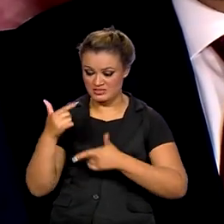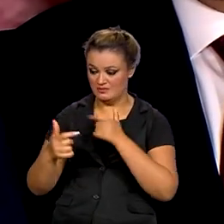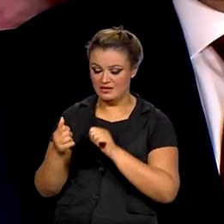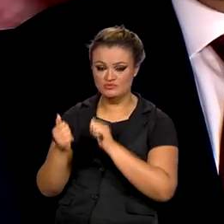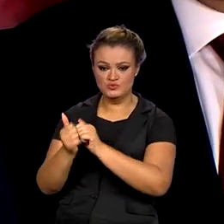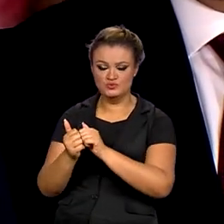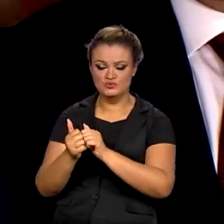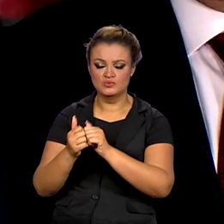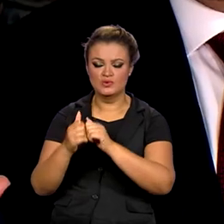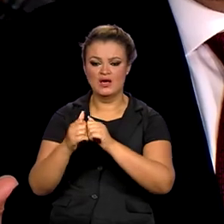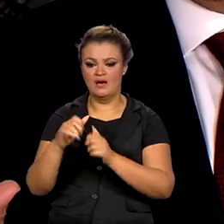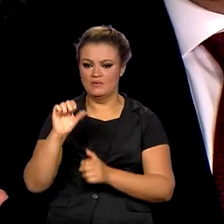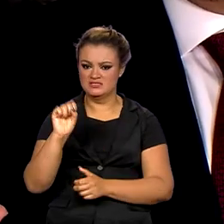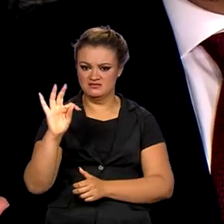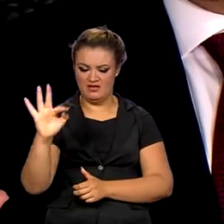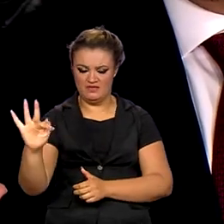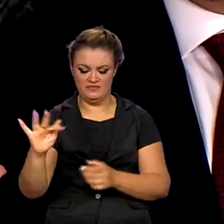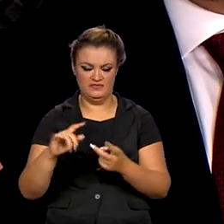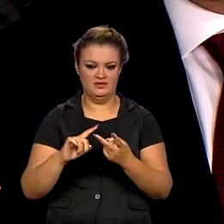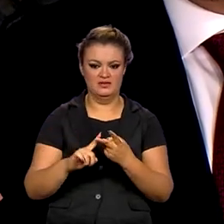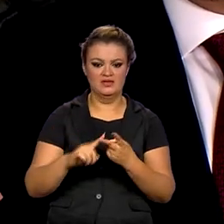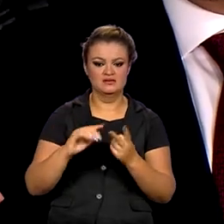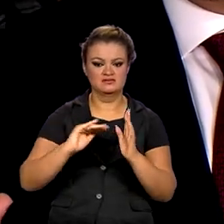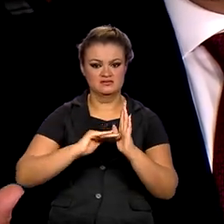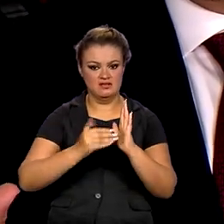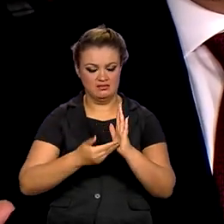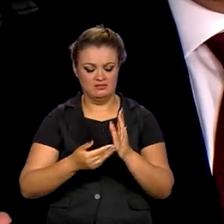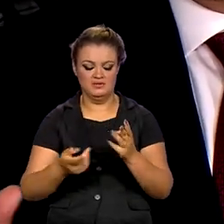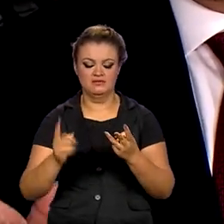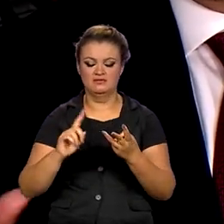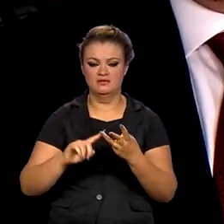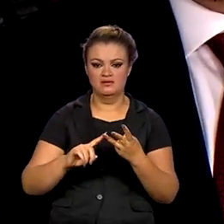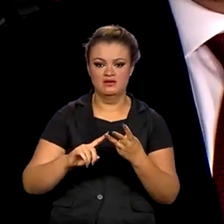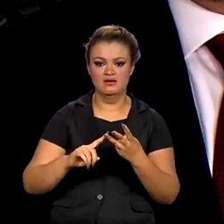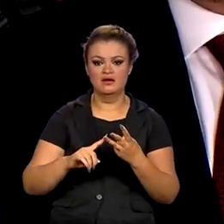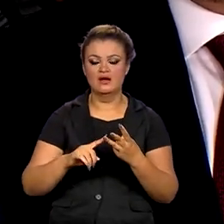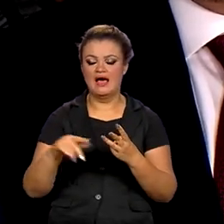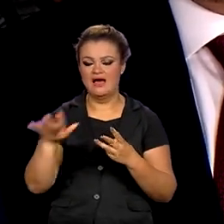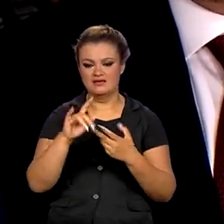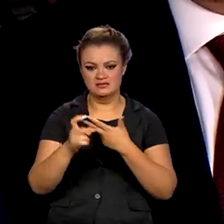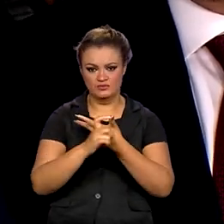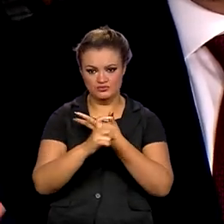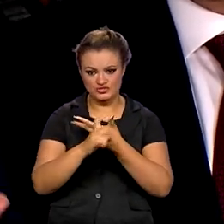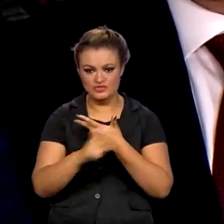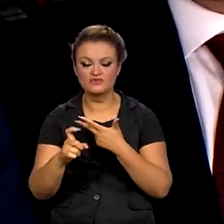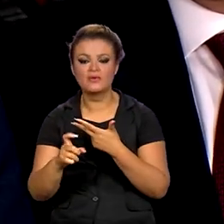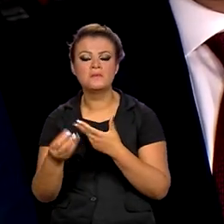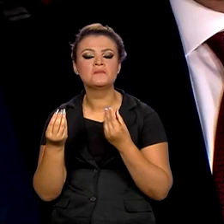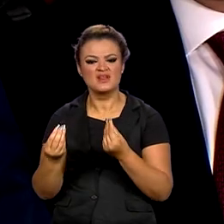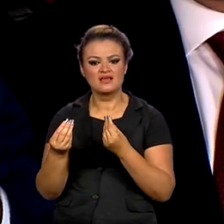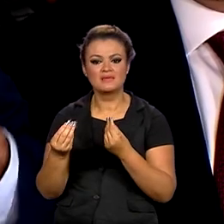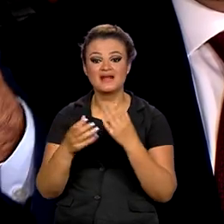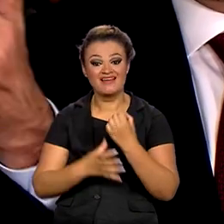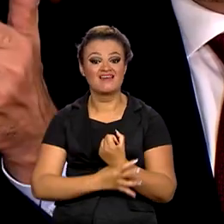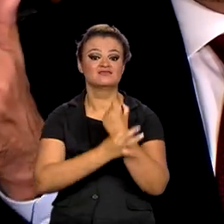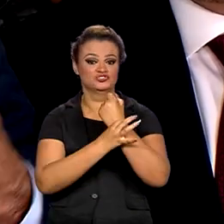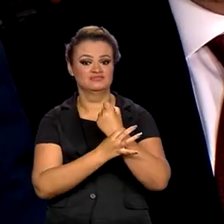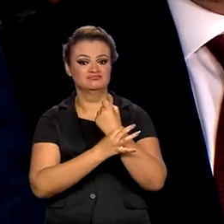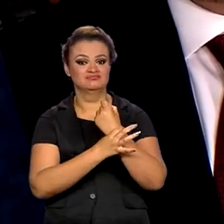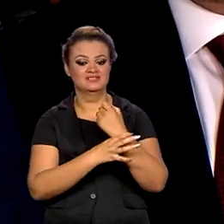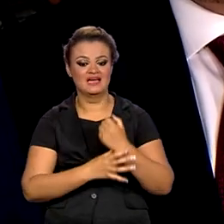tribunais superiores, junto ao Senado e à Câmara, junto ao próprio Executivo, para garantir essa nova